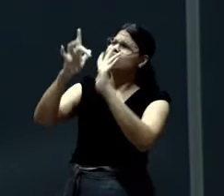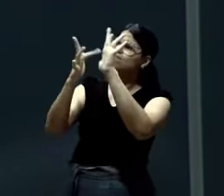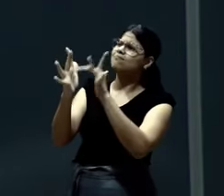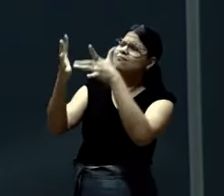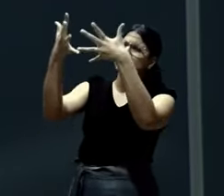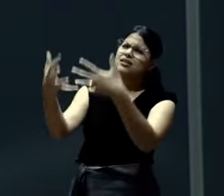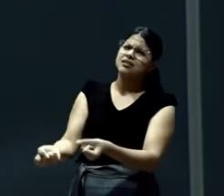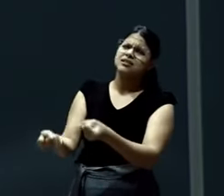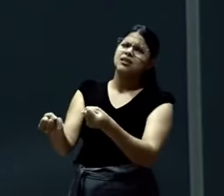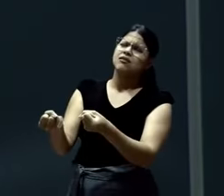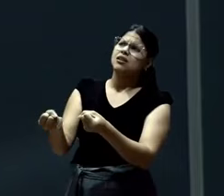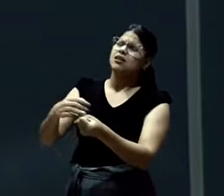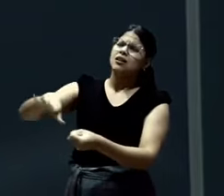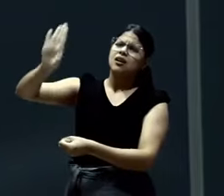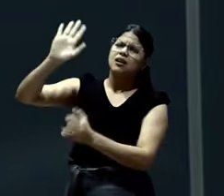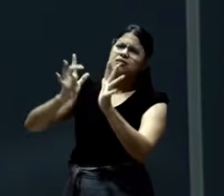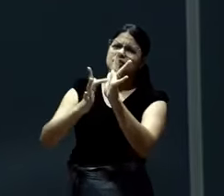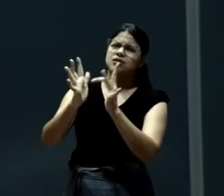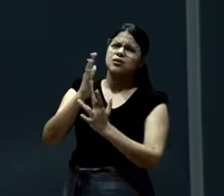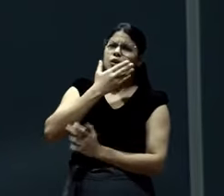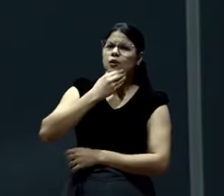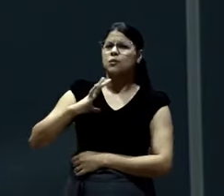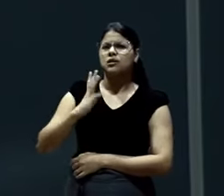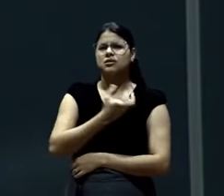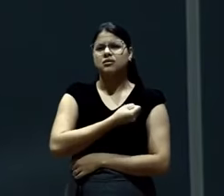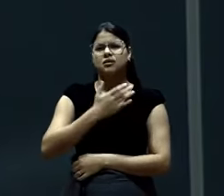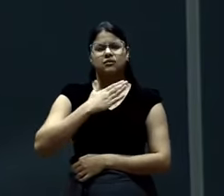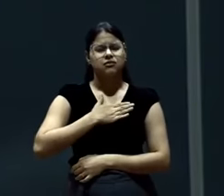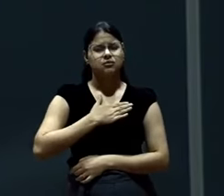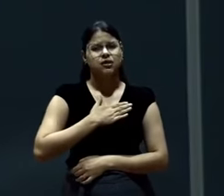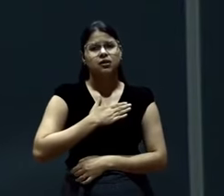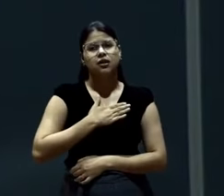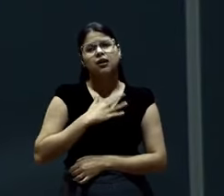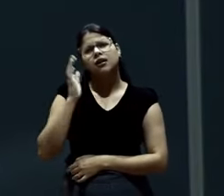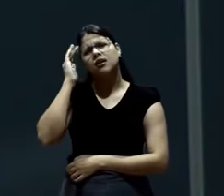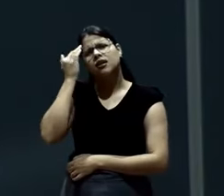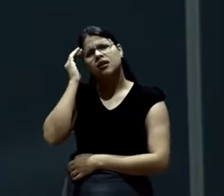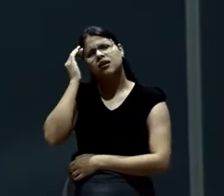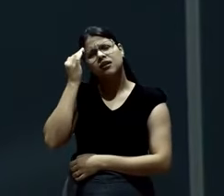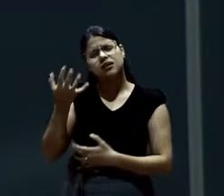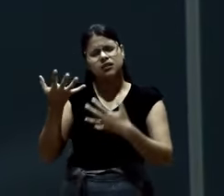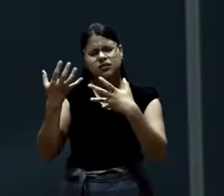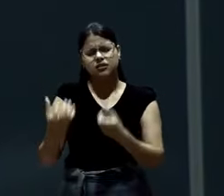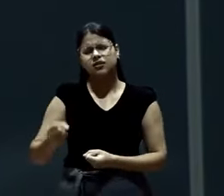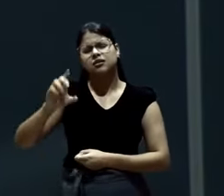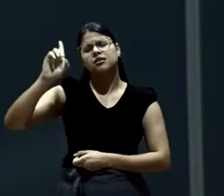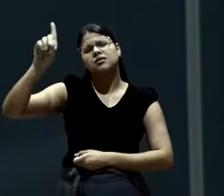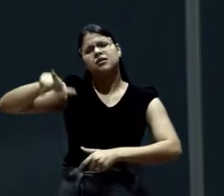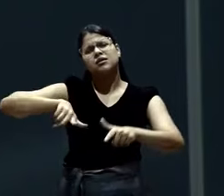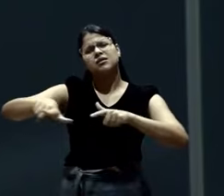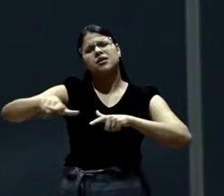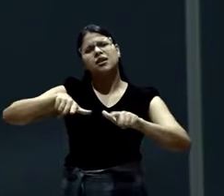Senhor. E como Salvador. De quando nós entendemos. E aceitamos. A sua obra. Na